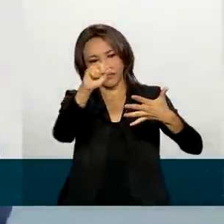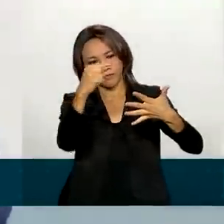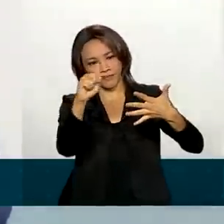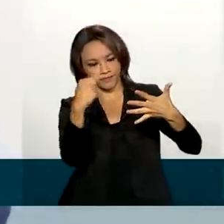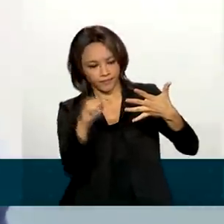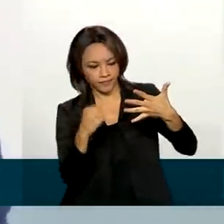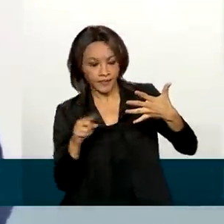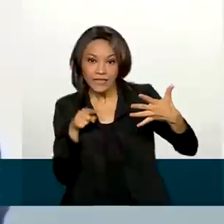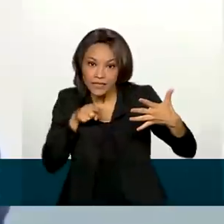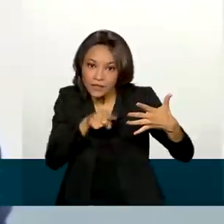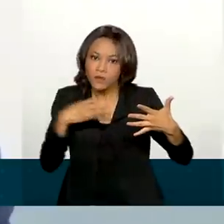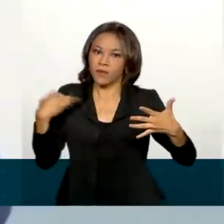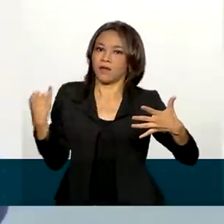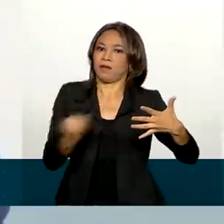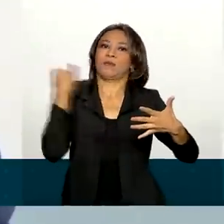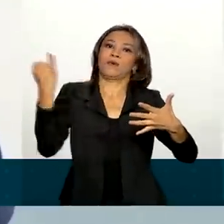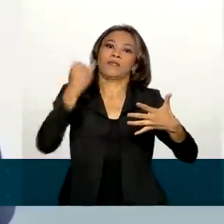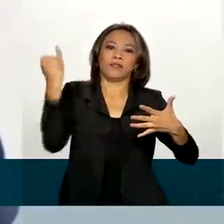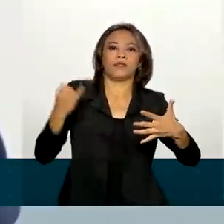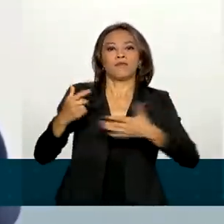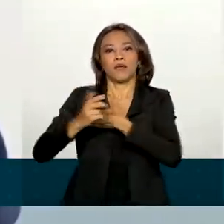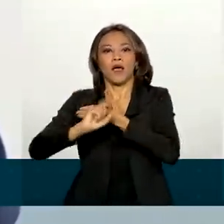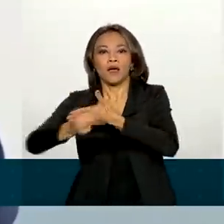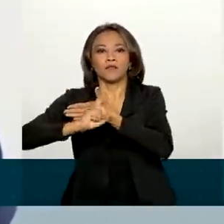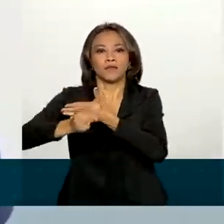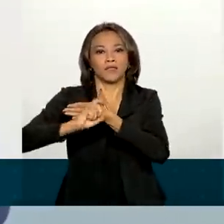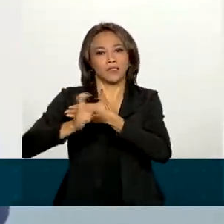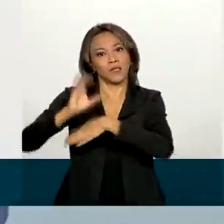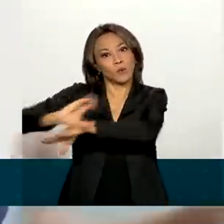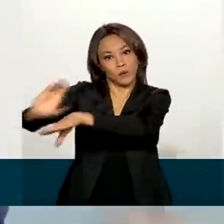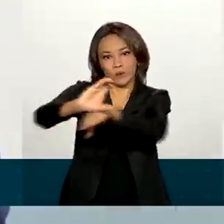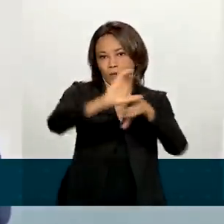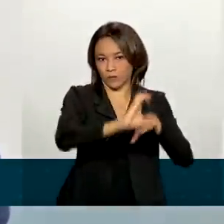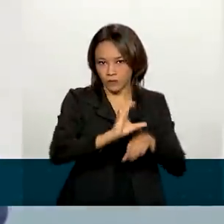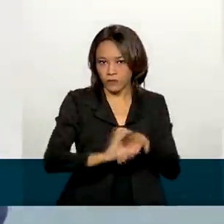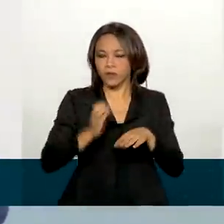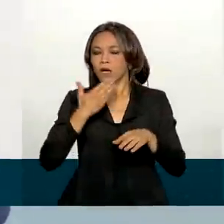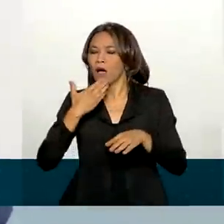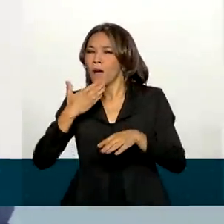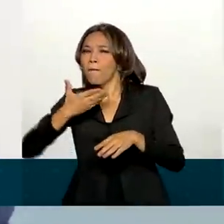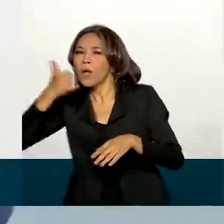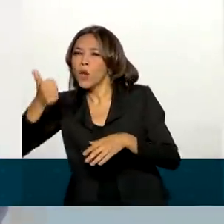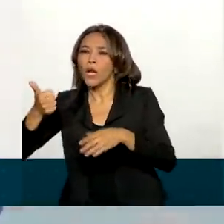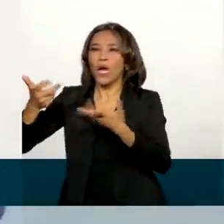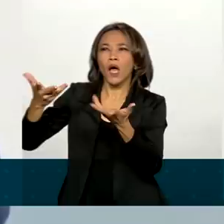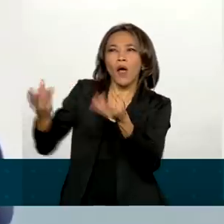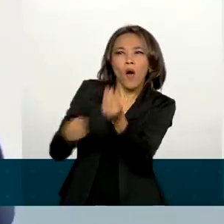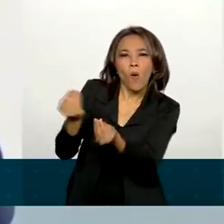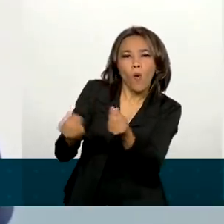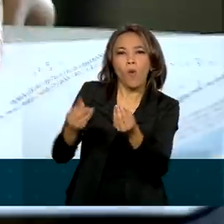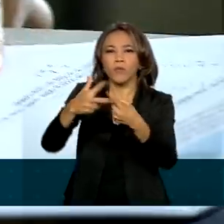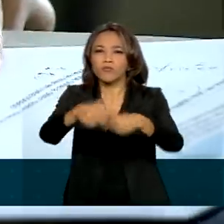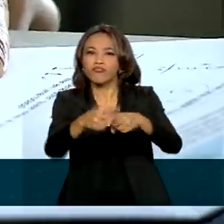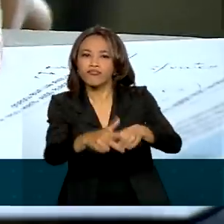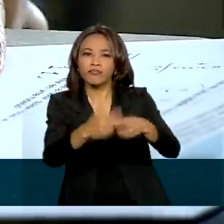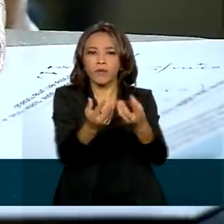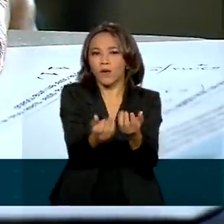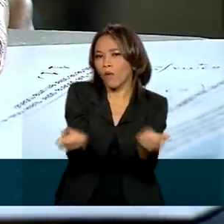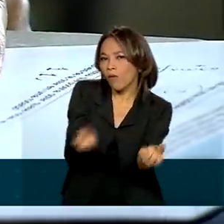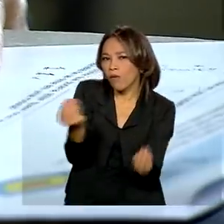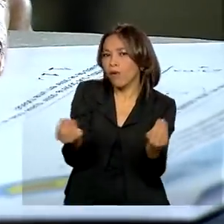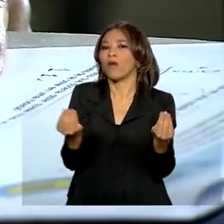importância para que se faça a gestão desses cursos, entendendo os pontos de melhoria, entendendo o que deve ser continuado. Em